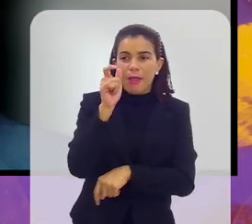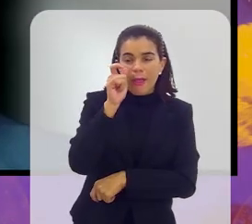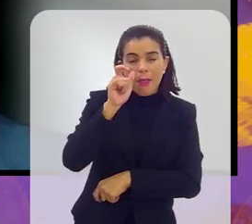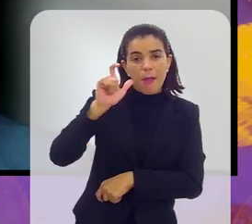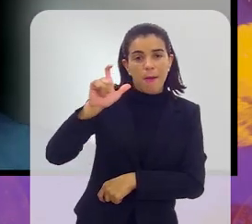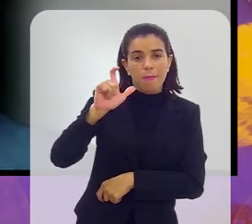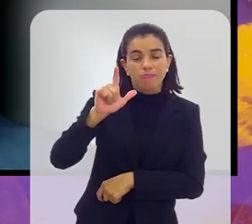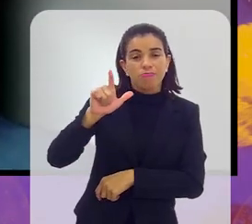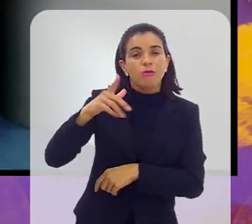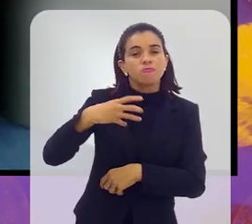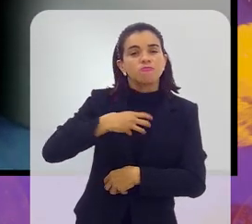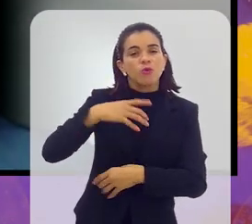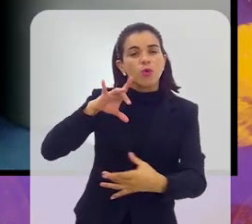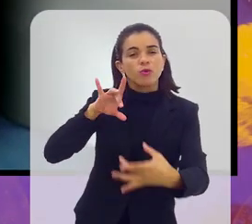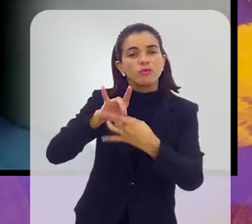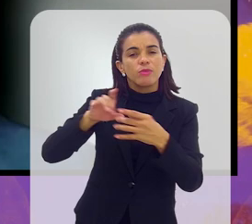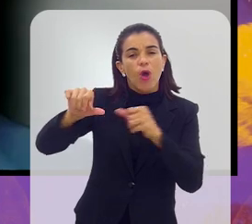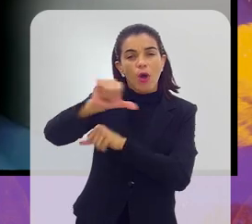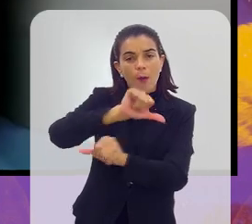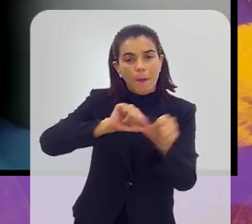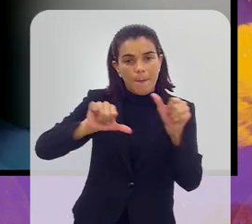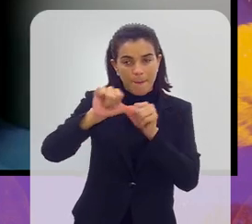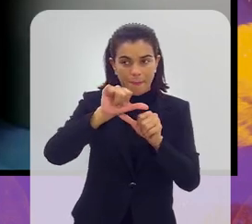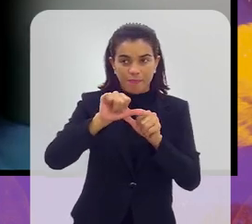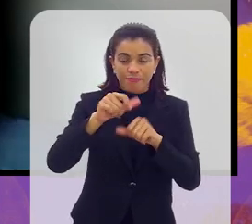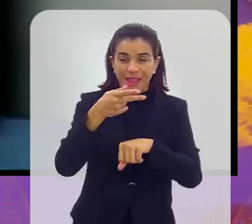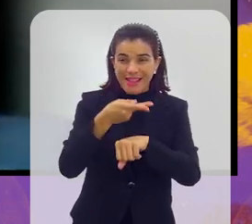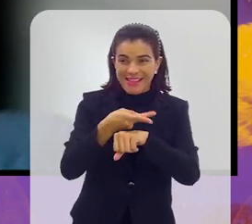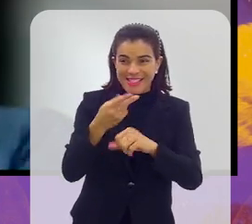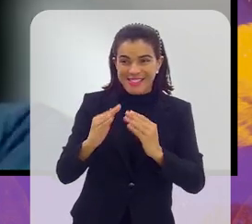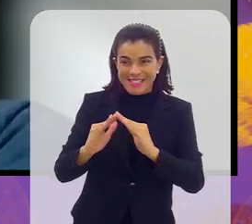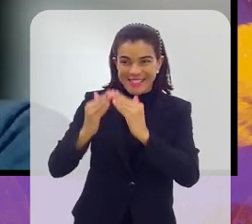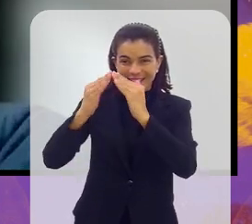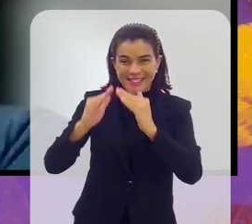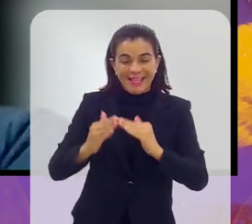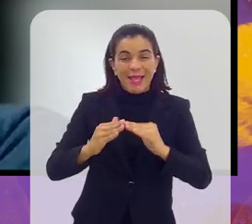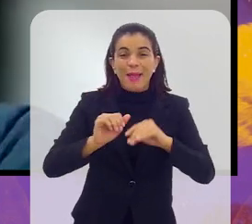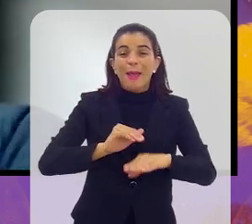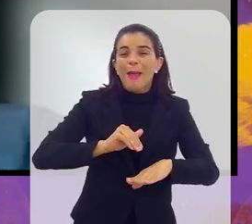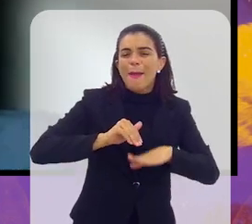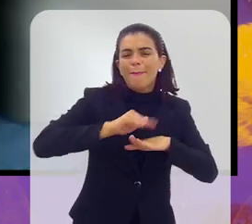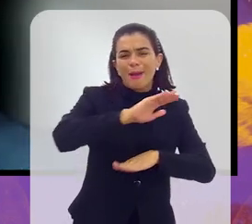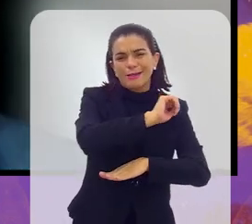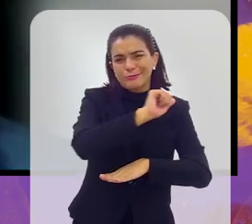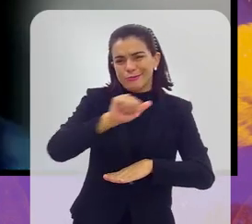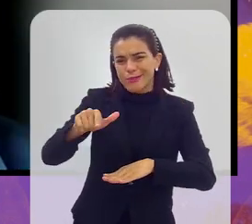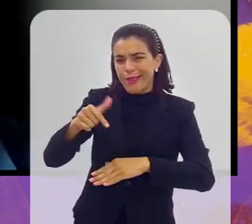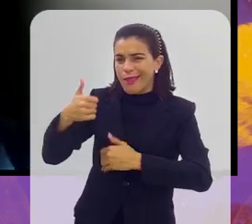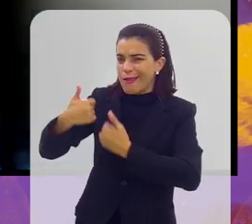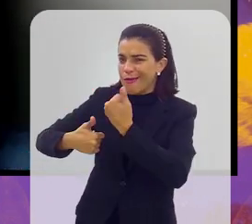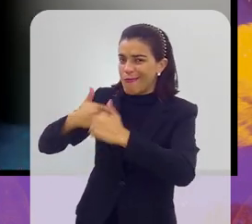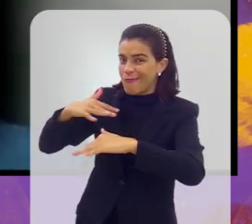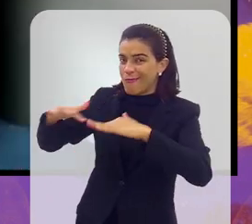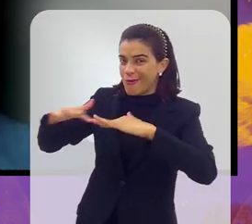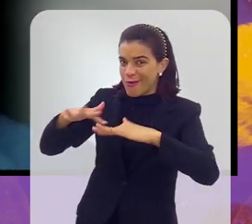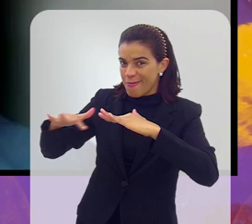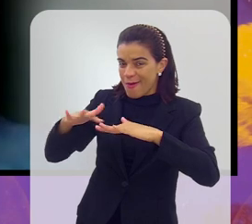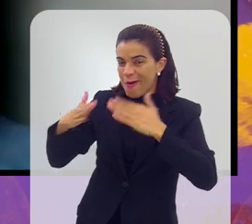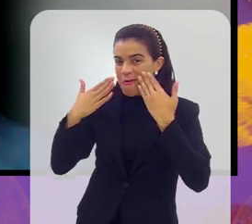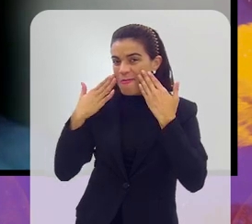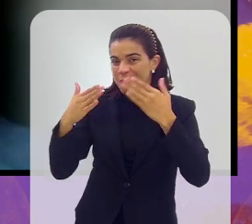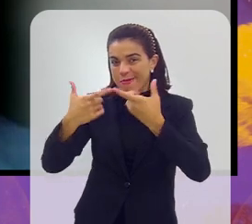transformação. Acho que a Taça das Favelas hoje, ela é mais do que somente futebol, somente aquilo que a gente mostra em campo.